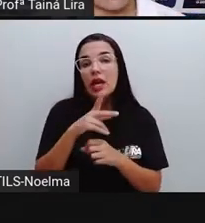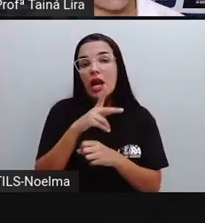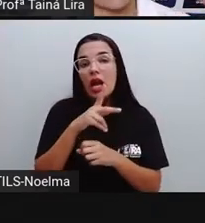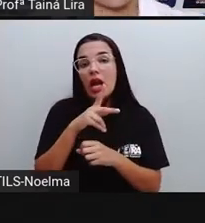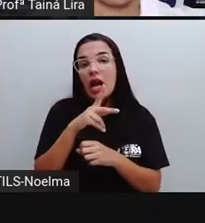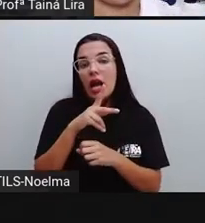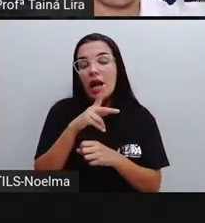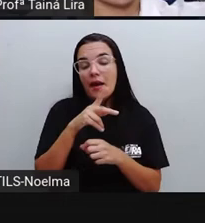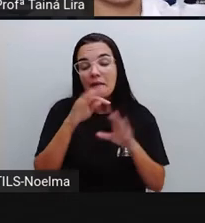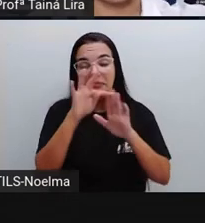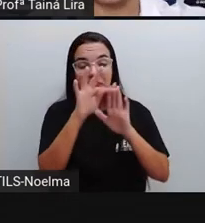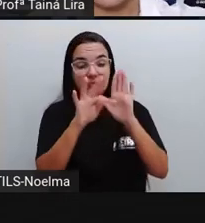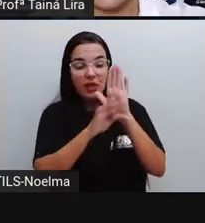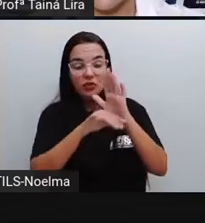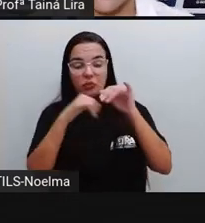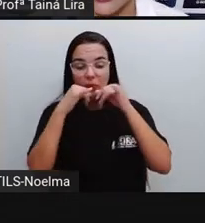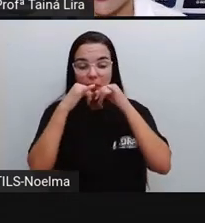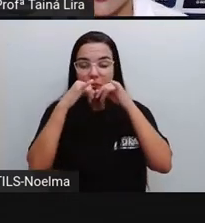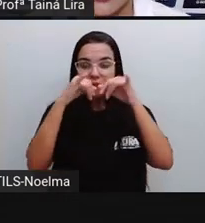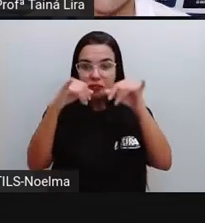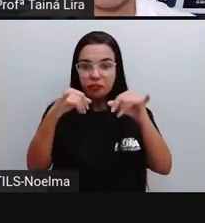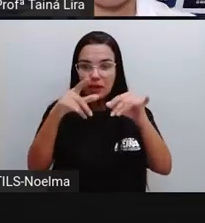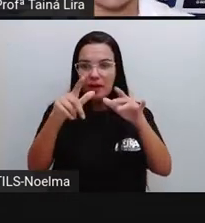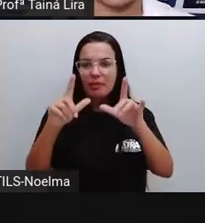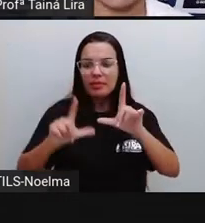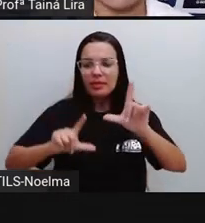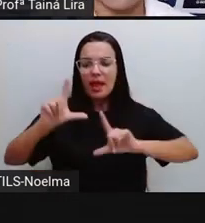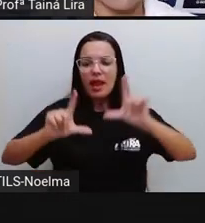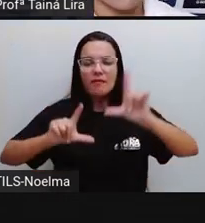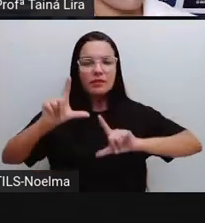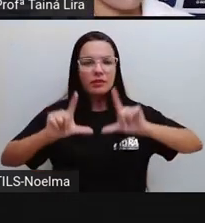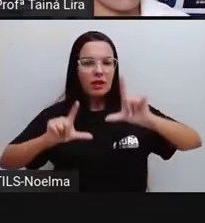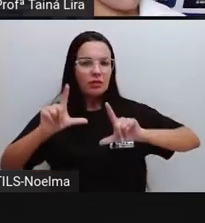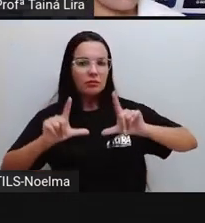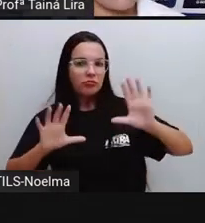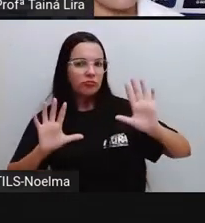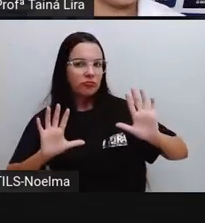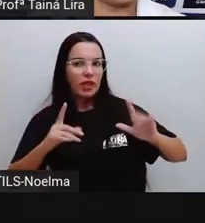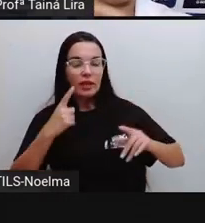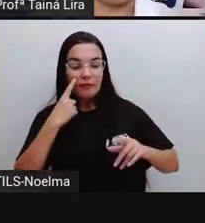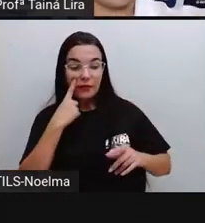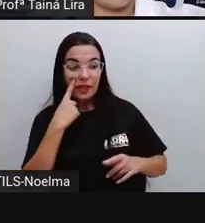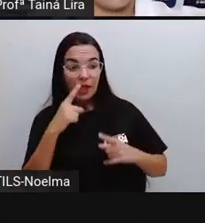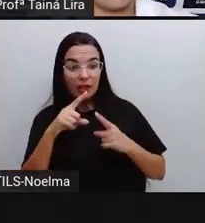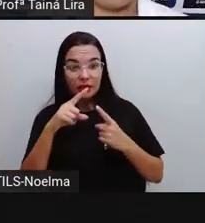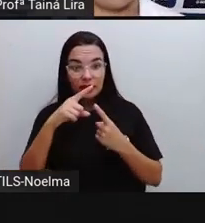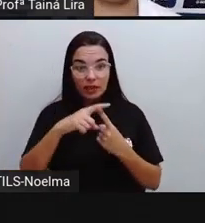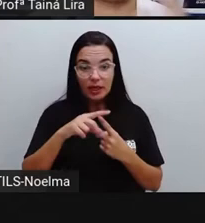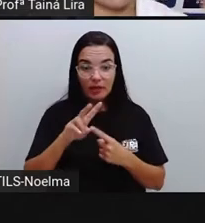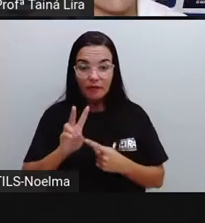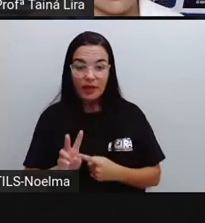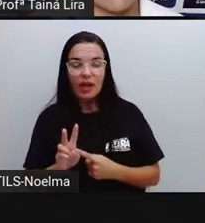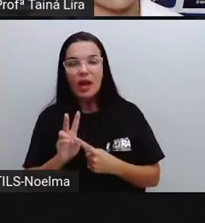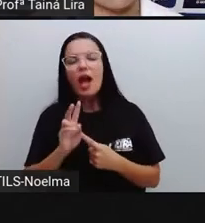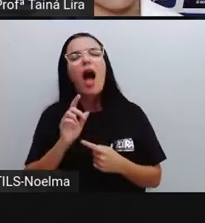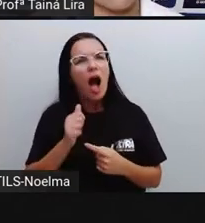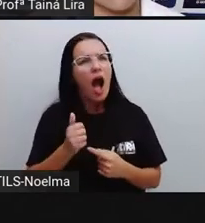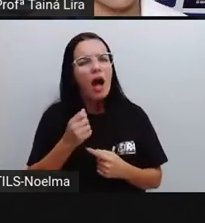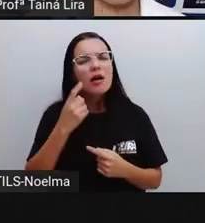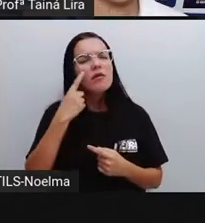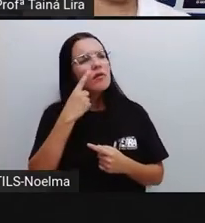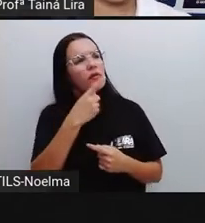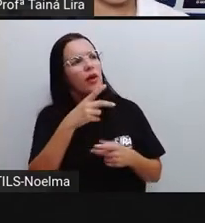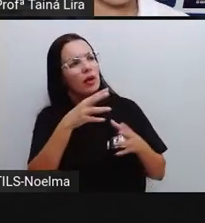esse texto, coloco para passar na televisão, todo mundo que assistir ali vai ver esse texto.